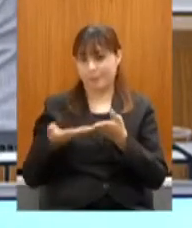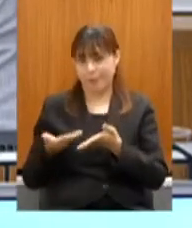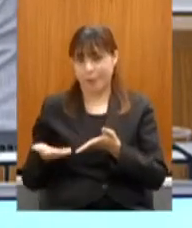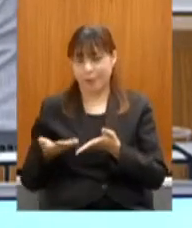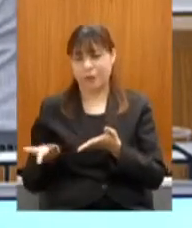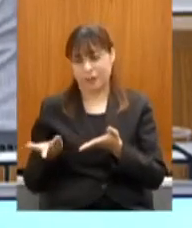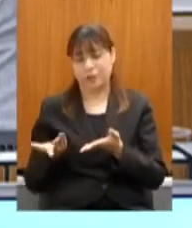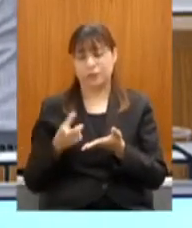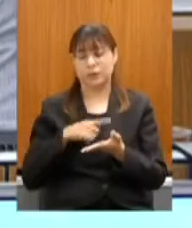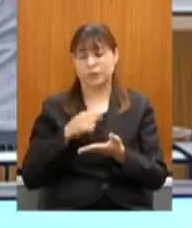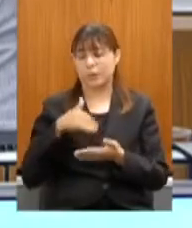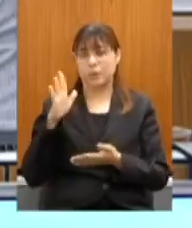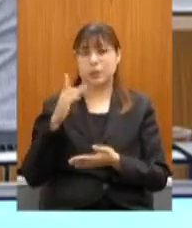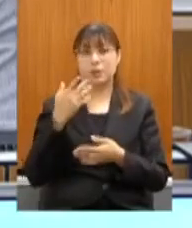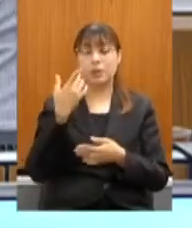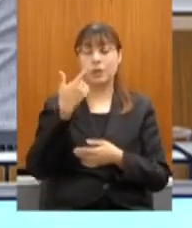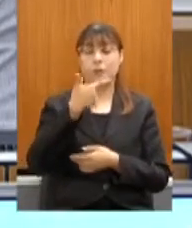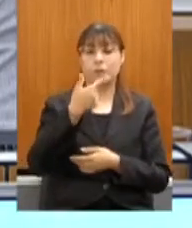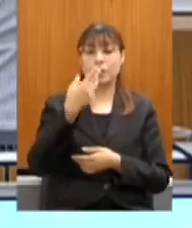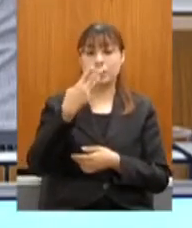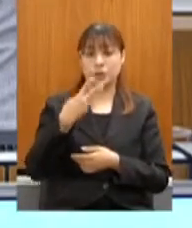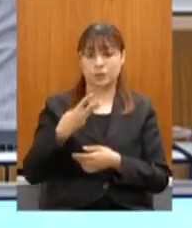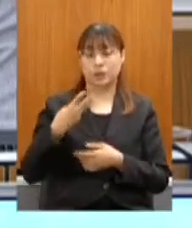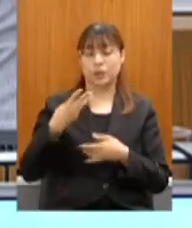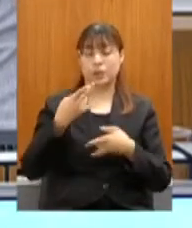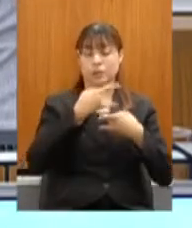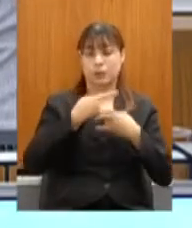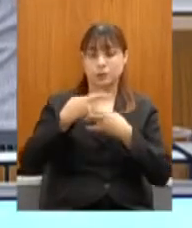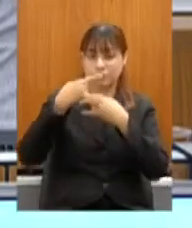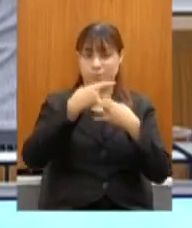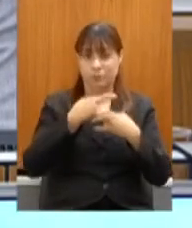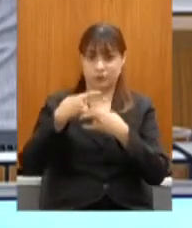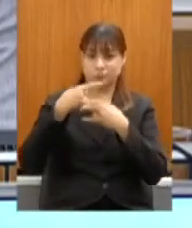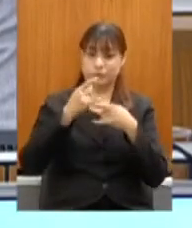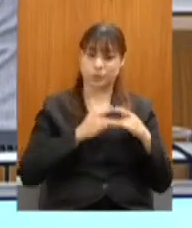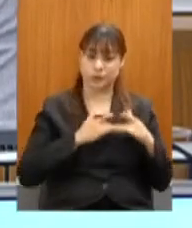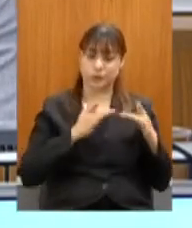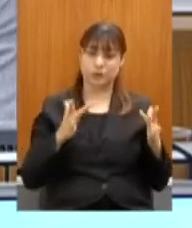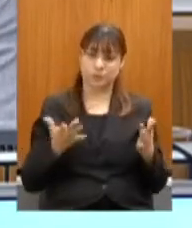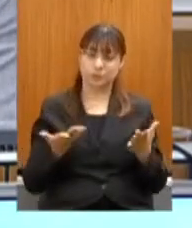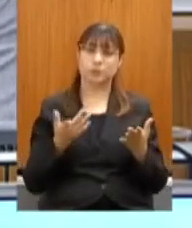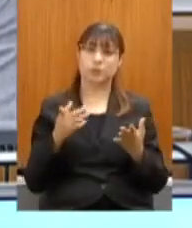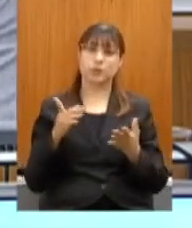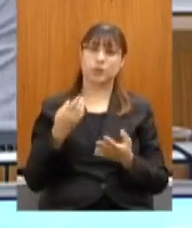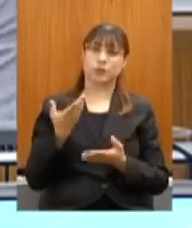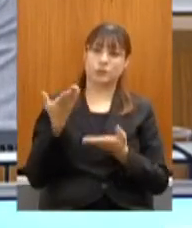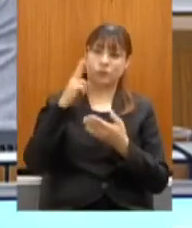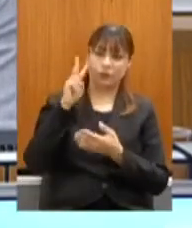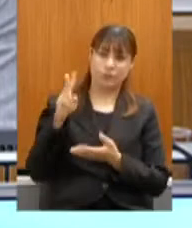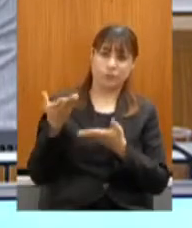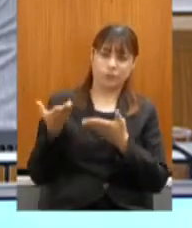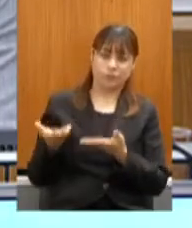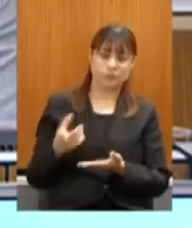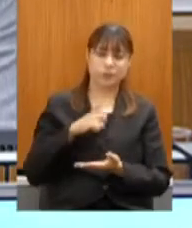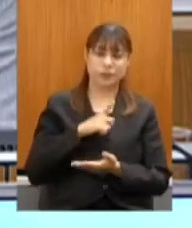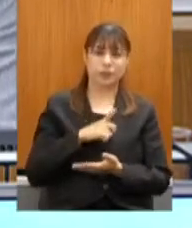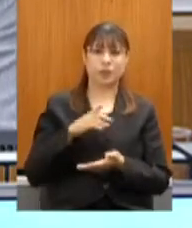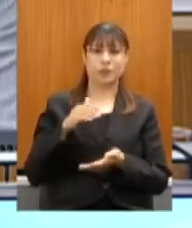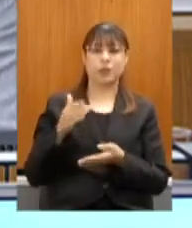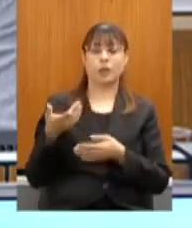Foram 23 lives solidárias, ou seja, as lives aconteciam, está aqui o nosso coordenador executivo, Fábio Caldeira,